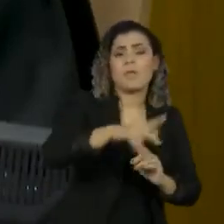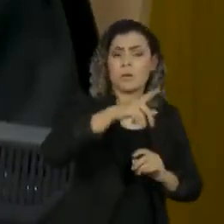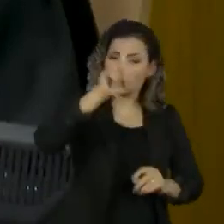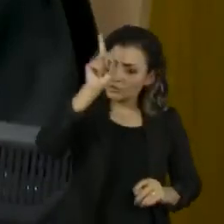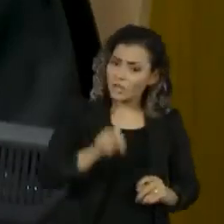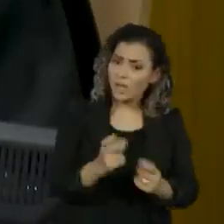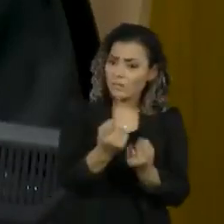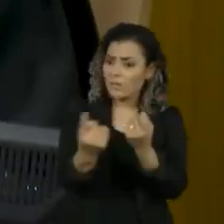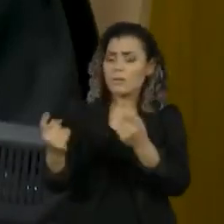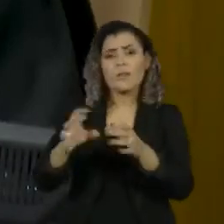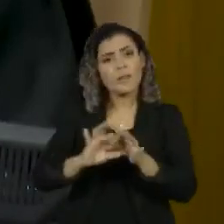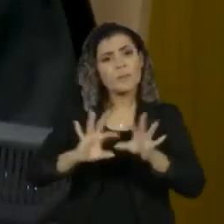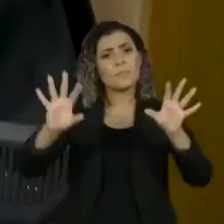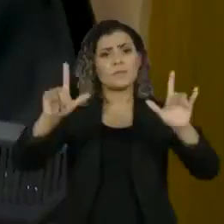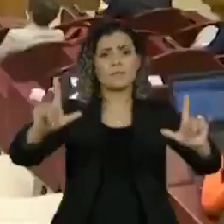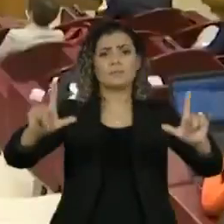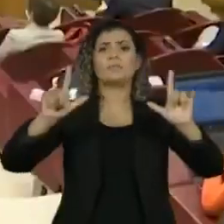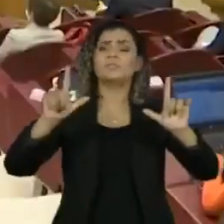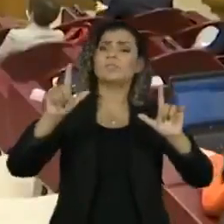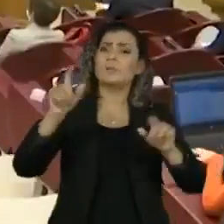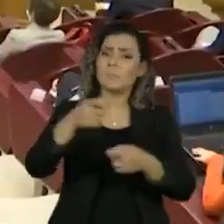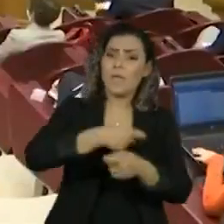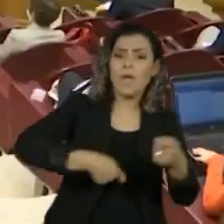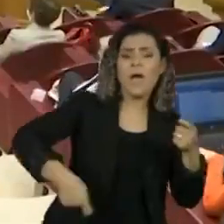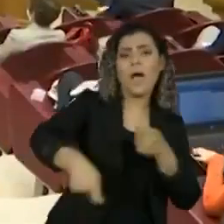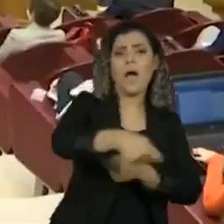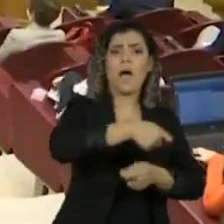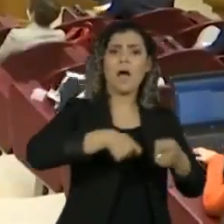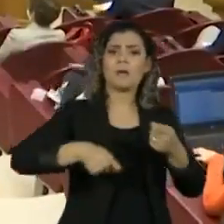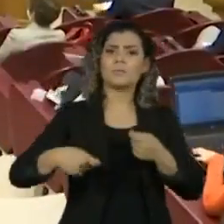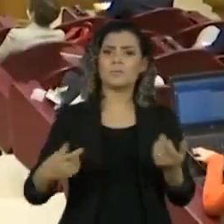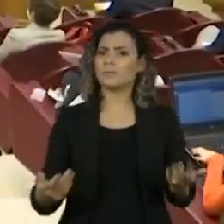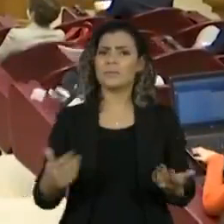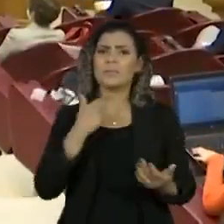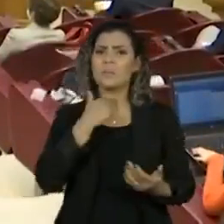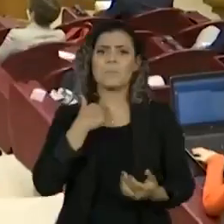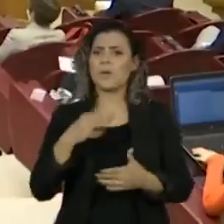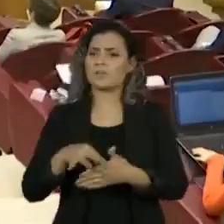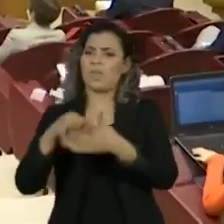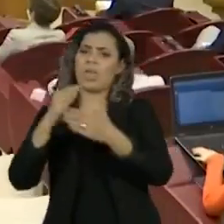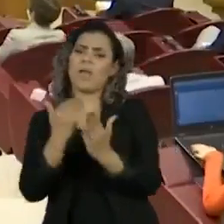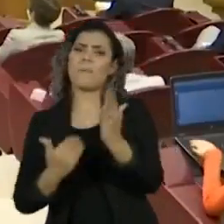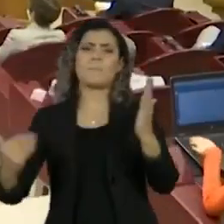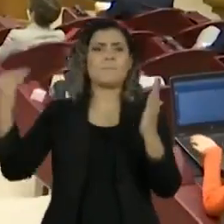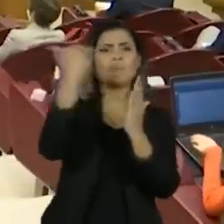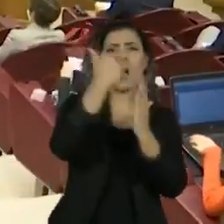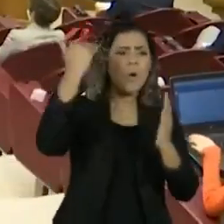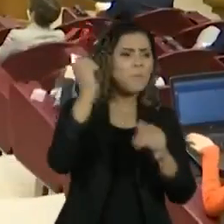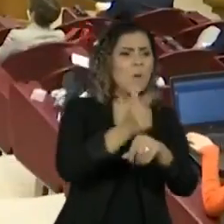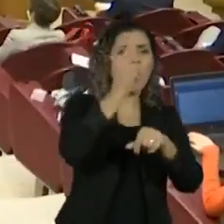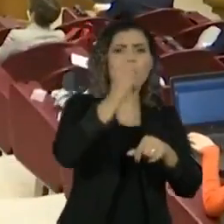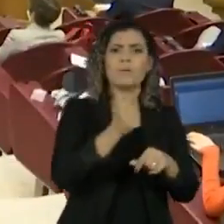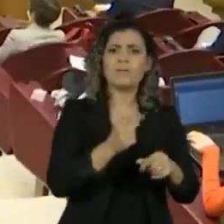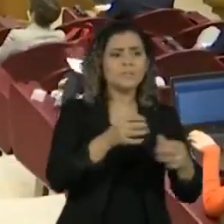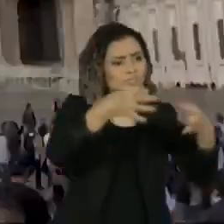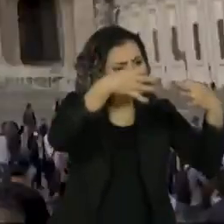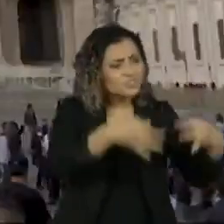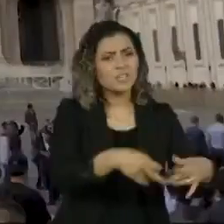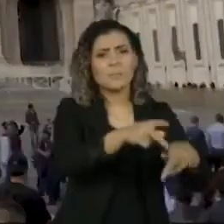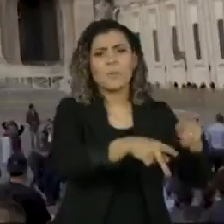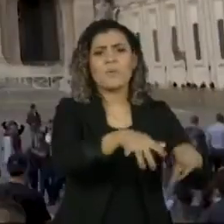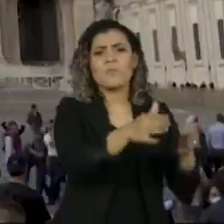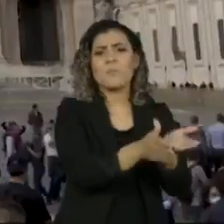direito de alguns à liberdade de empresa ou de mercado não pode estar acima do direito dos povos e da dignidade dos